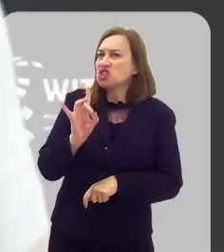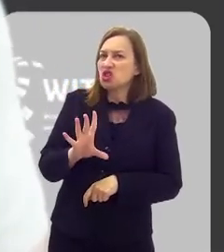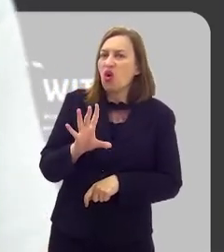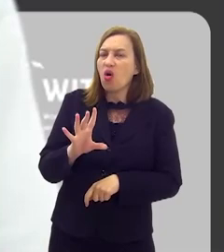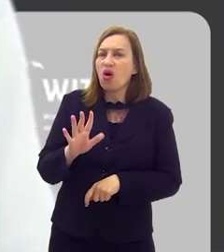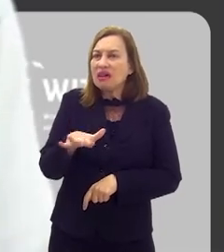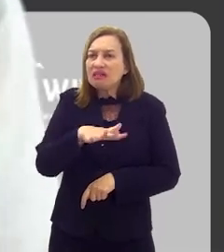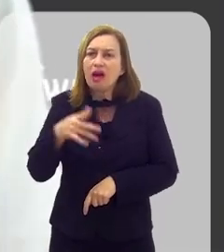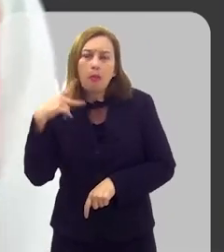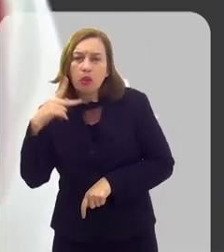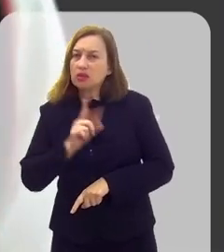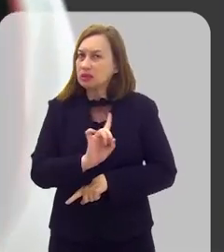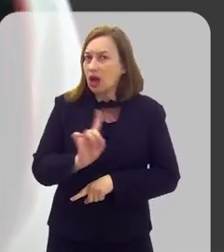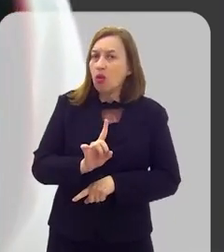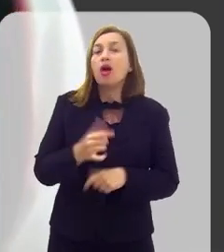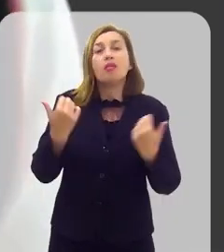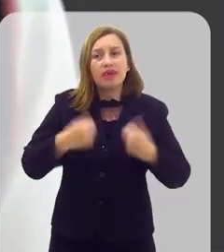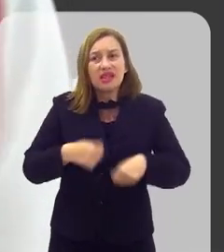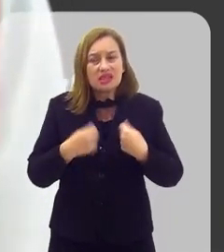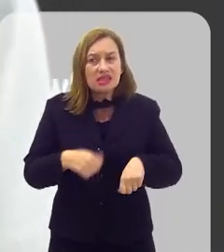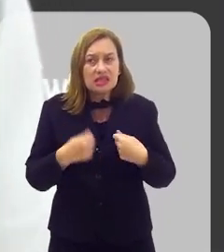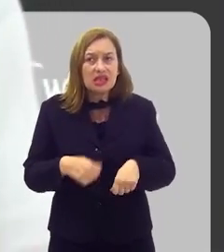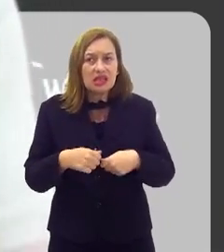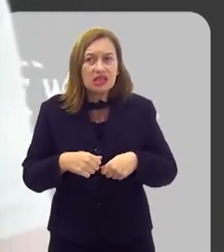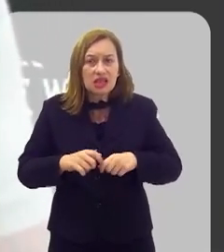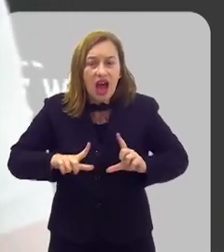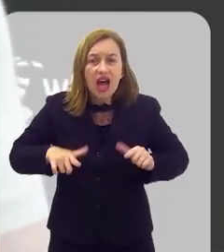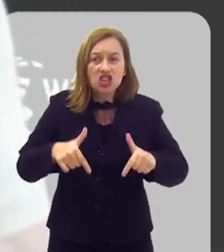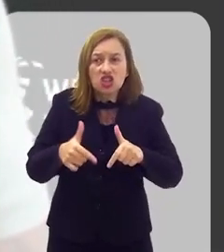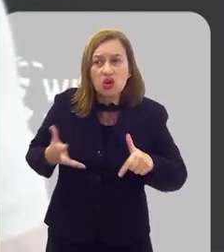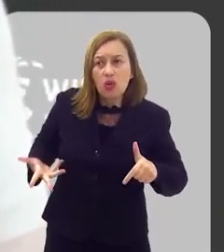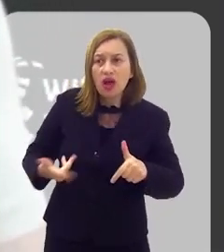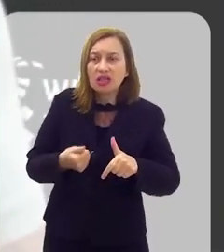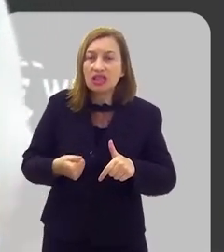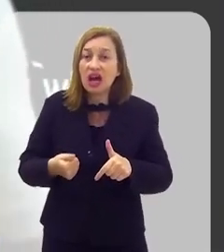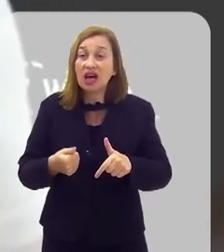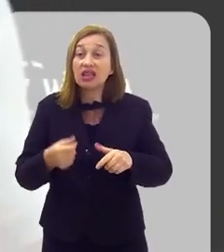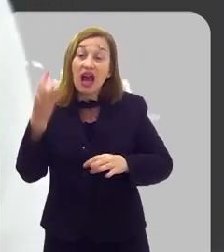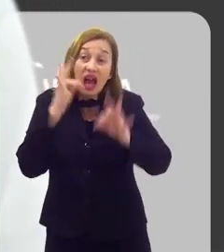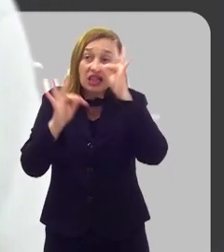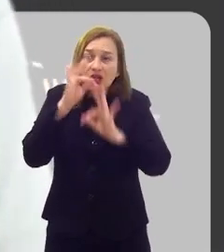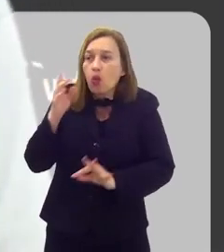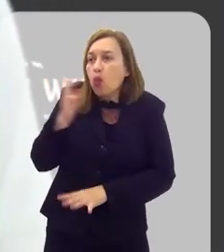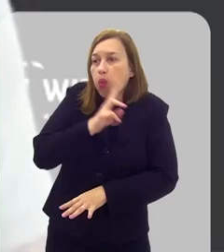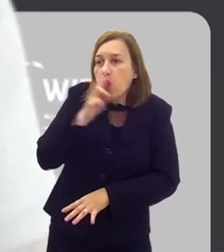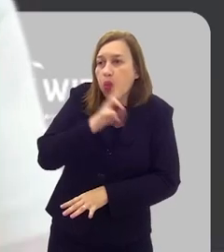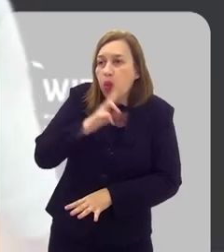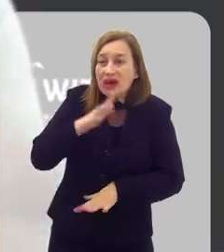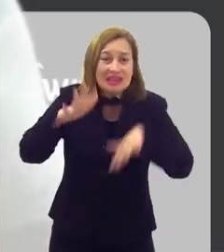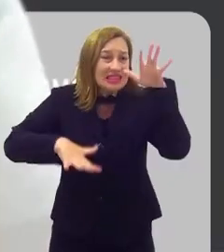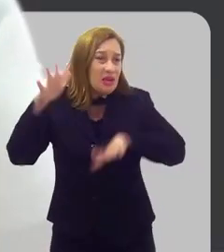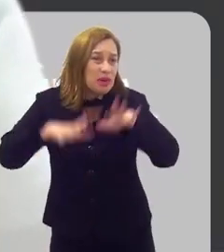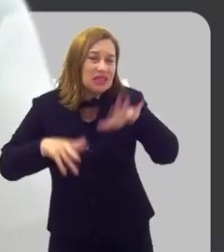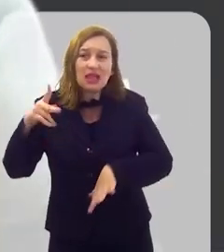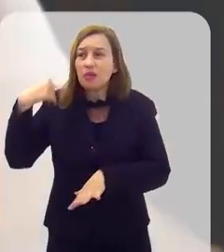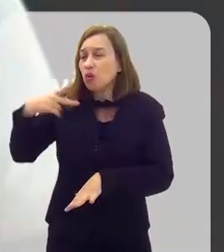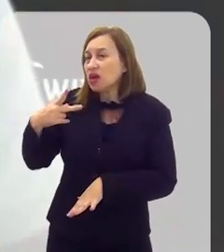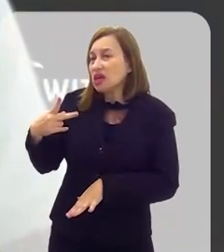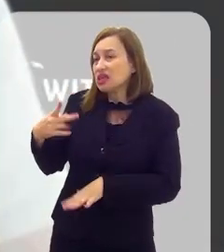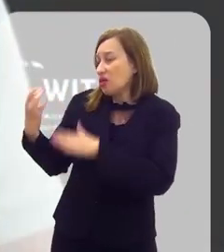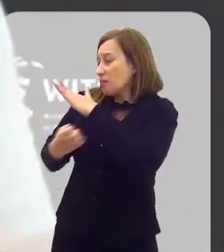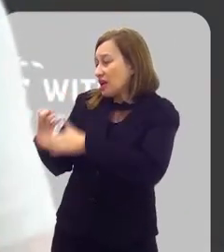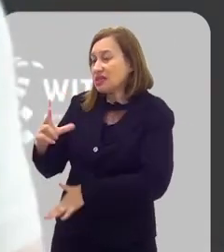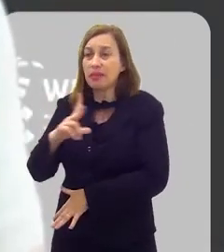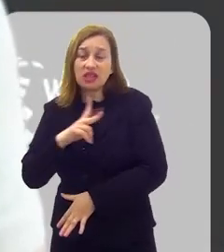Não pode ser simplesmente critério político. Tem que ser aquilo que... Porque no final do dia nós estamos num mundo muito mais veloz, independente se é político, se é